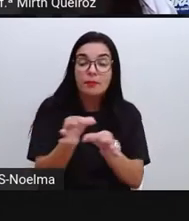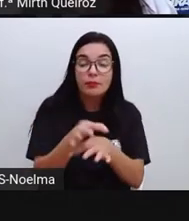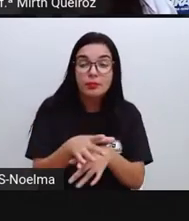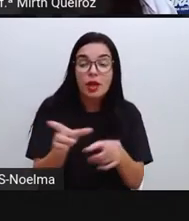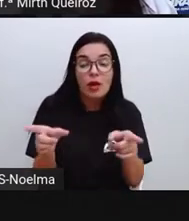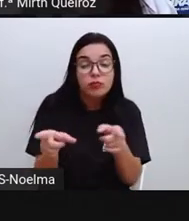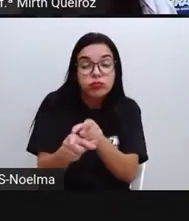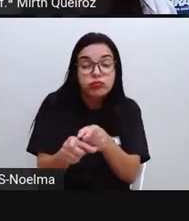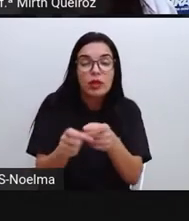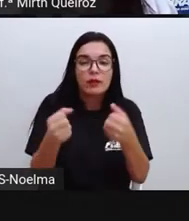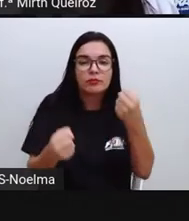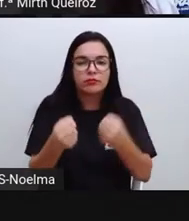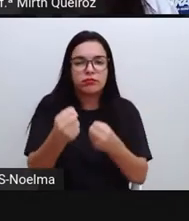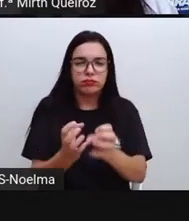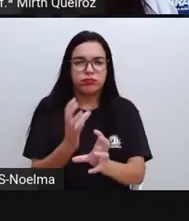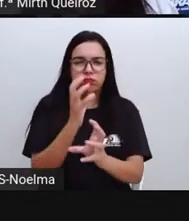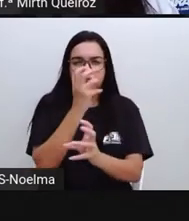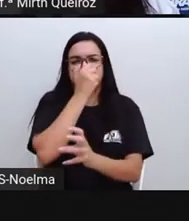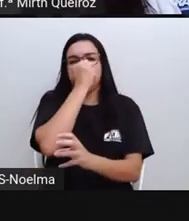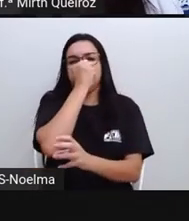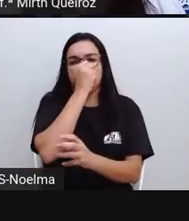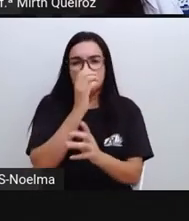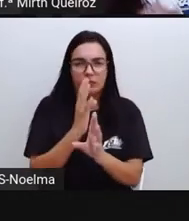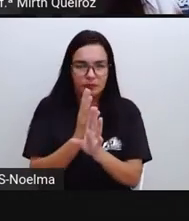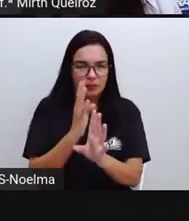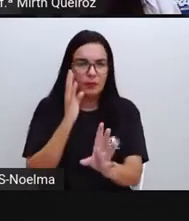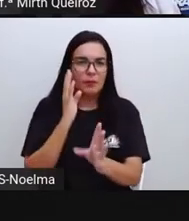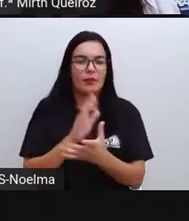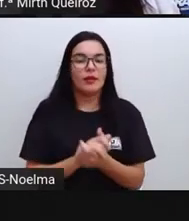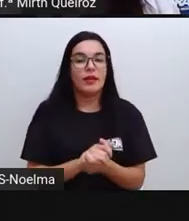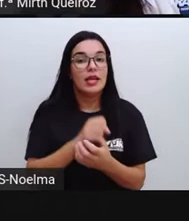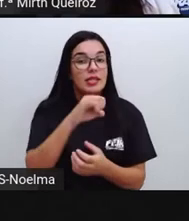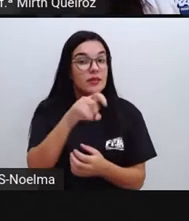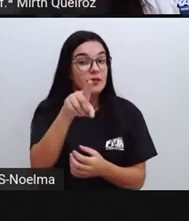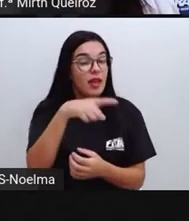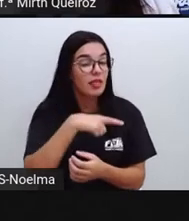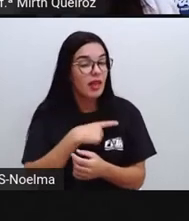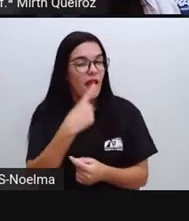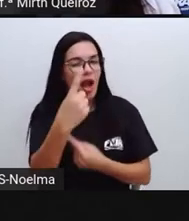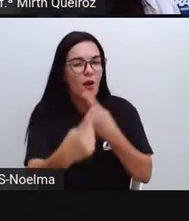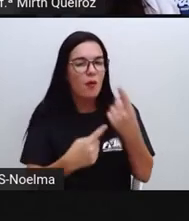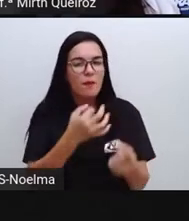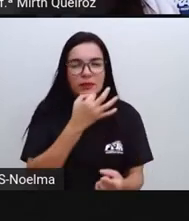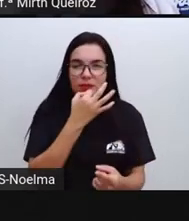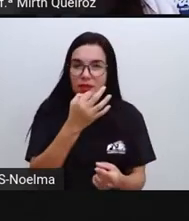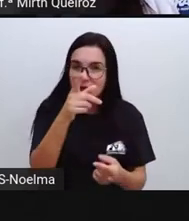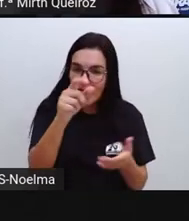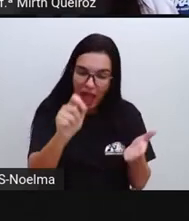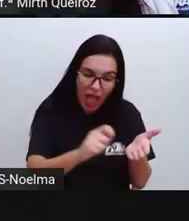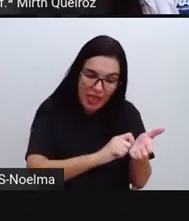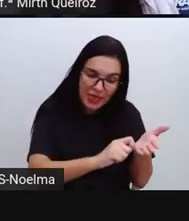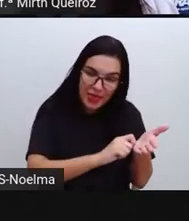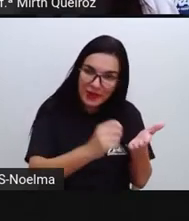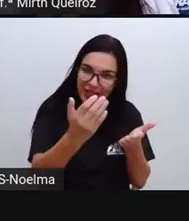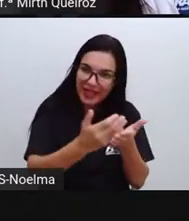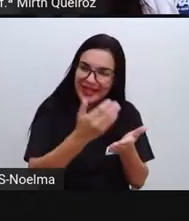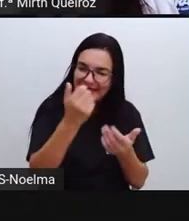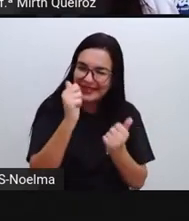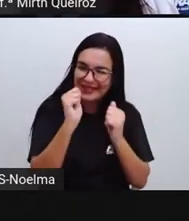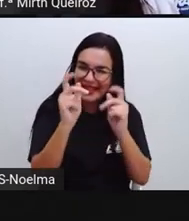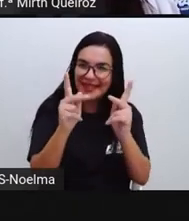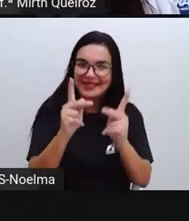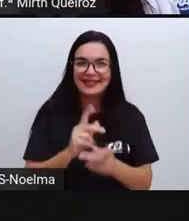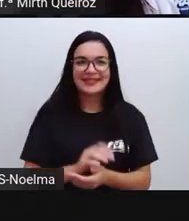reduzir os congestionamentos. Se você tem mais alguma sugestão, vocês vão anotar aí no caderno de vocês,